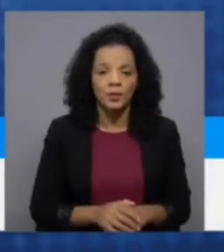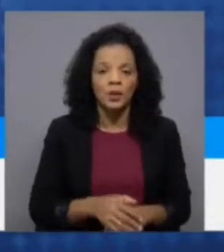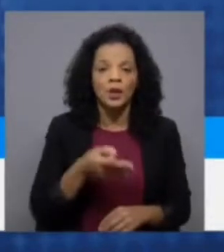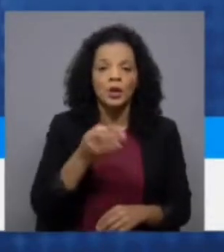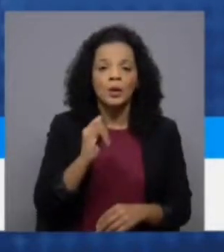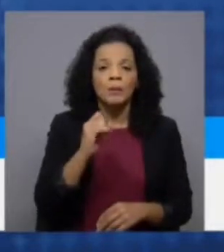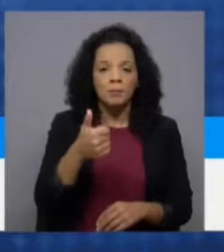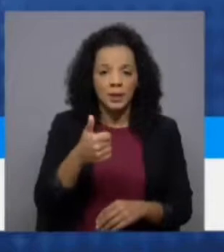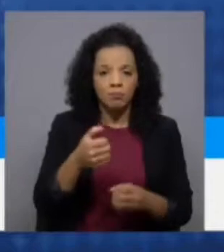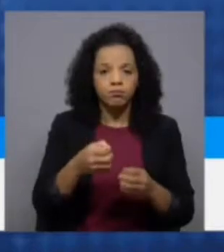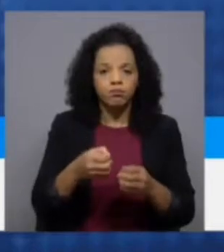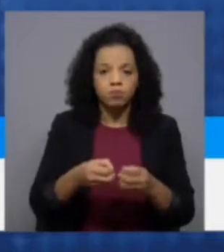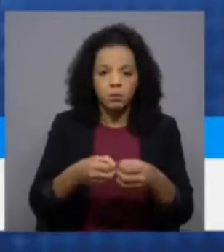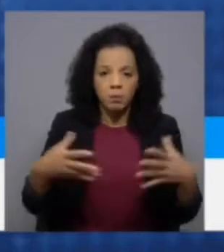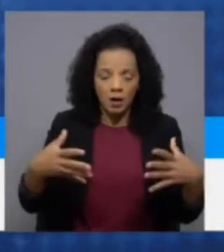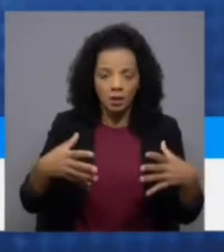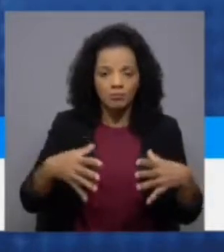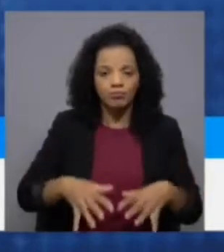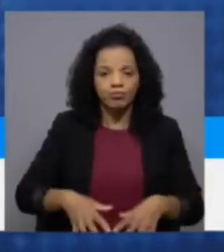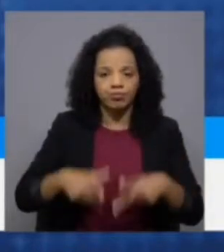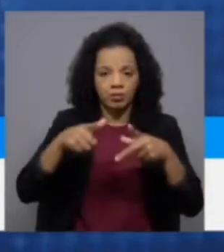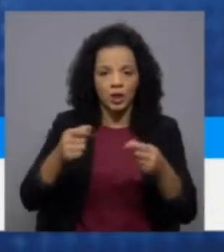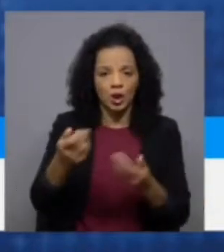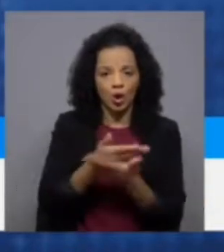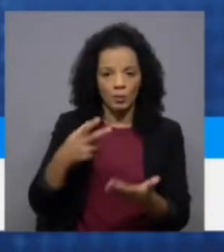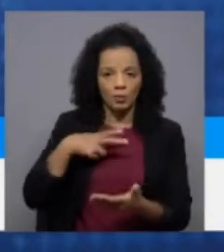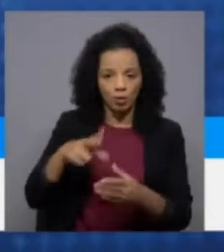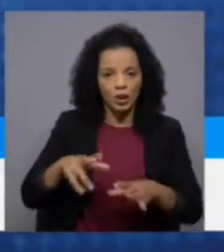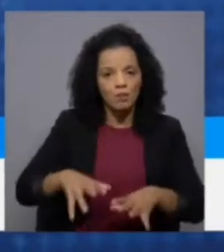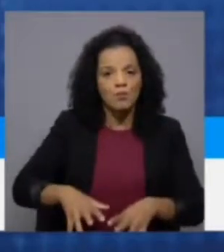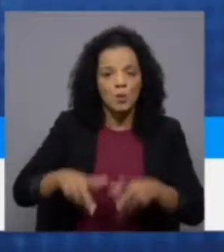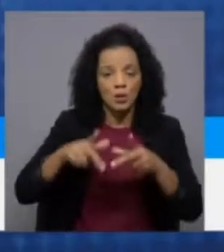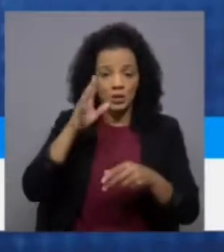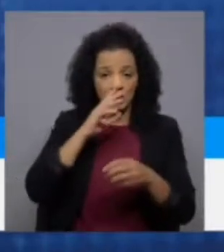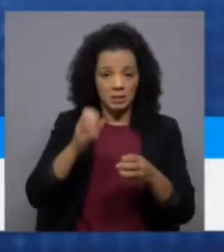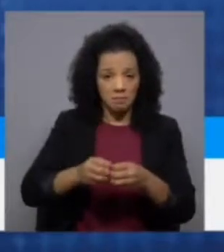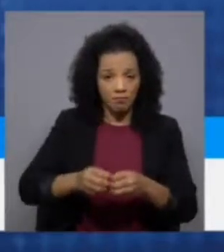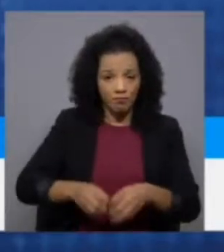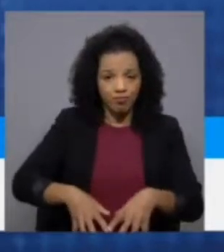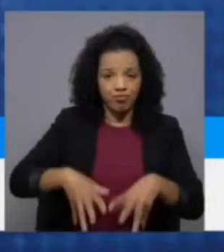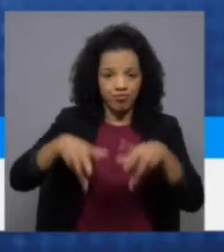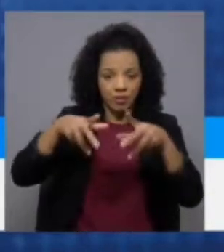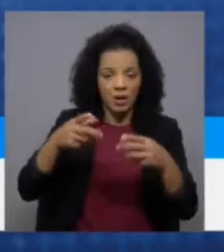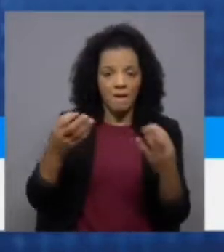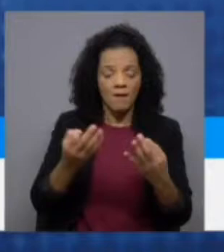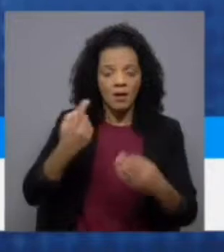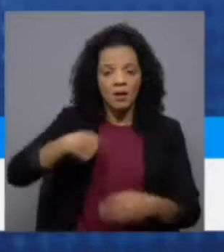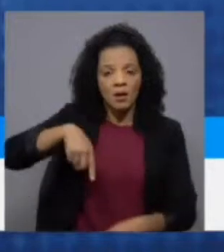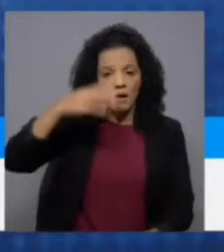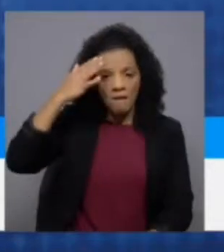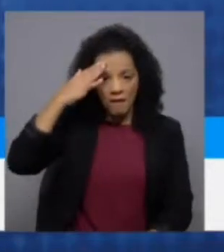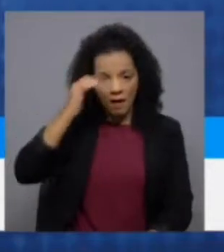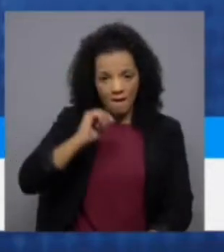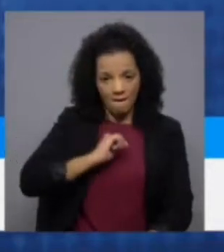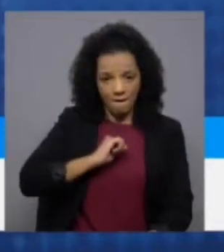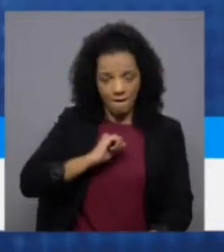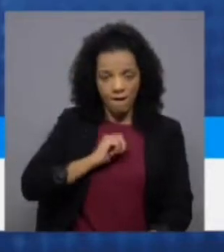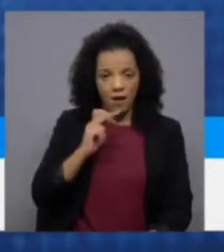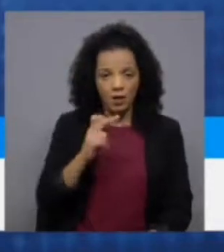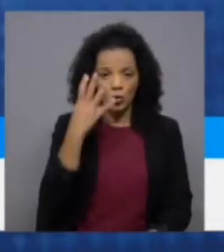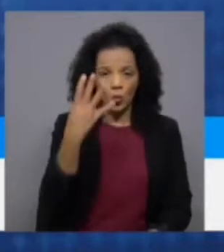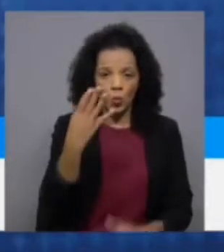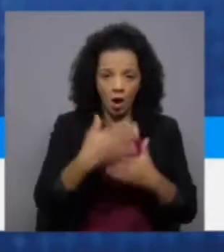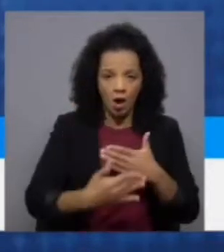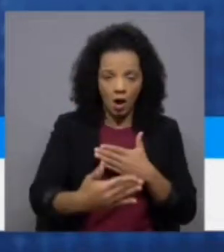bruto cresce, a economia portuguesa cresce. E ao crescer, aquilo que é a nossa estimativa ao longo destes quatro